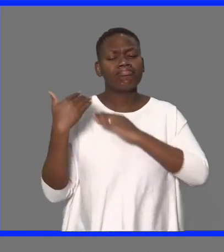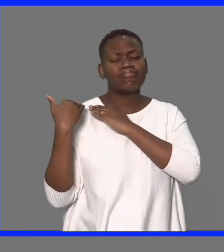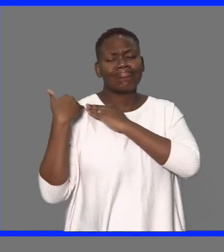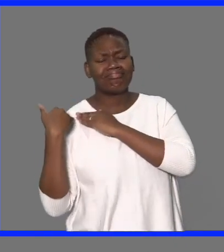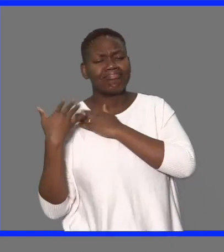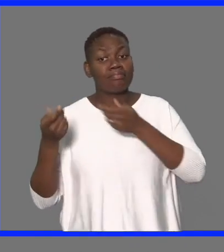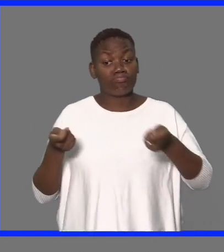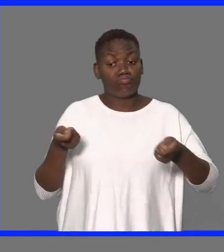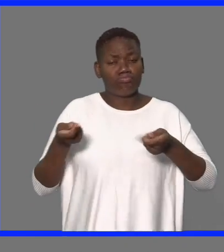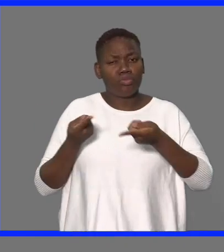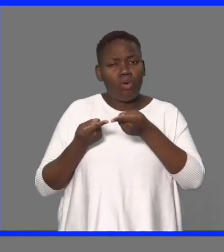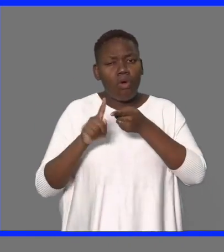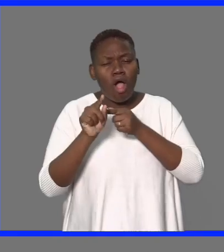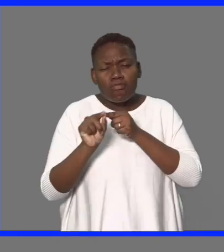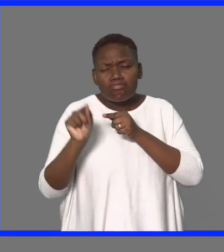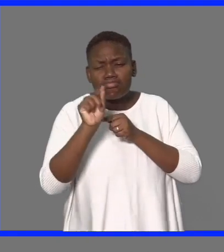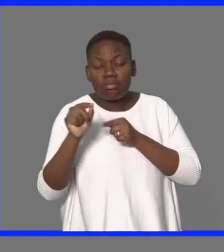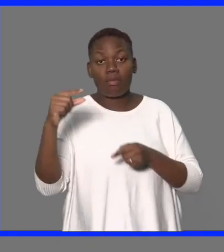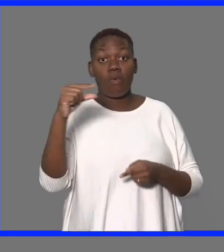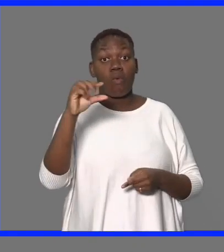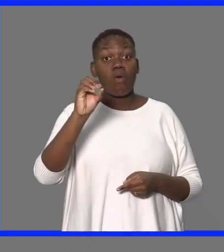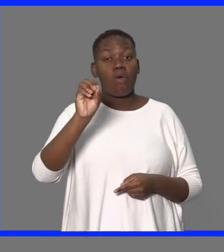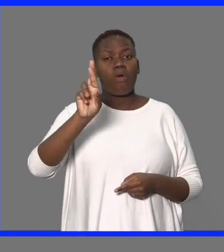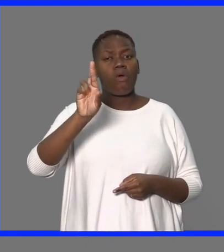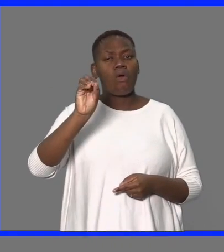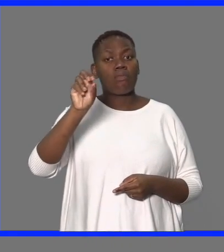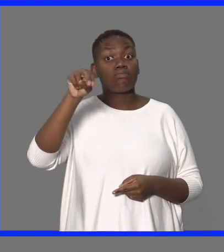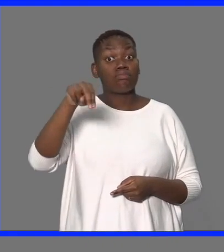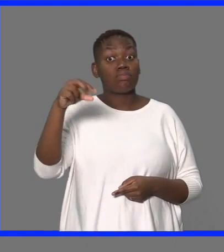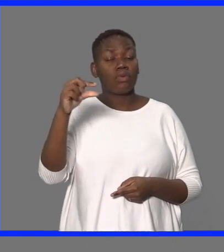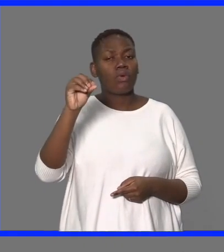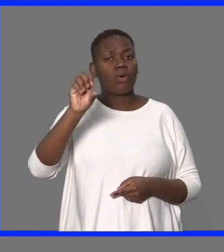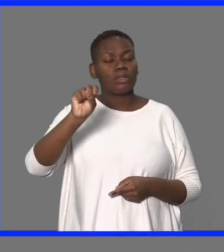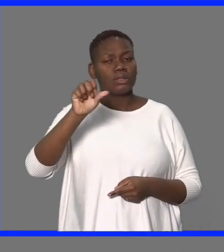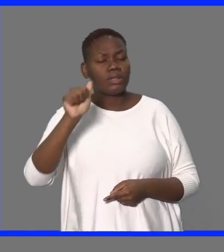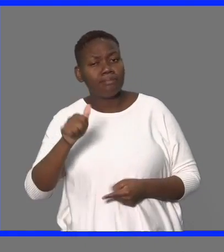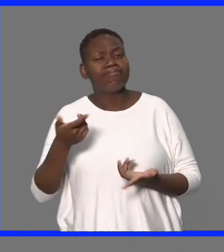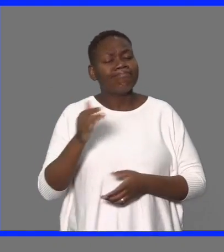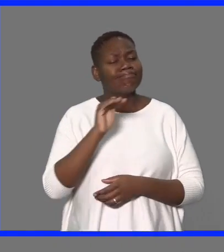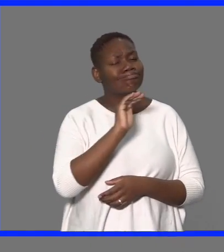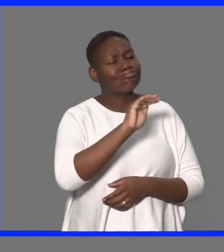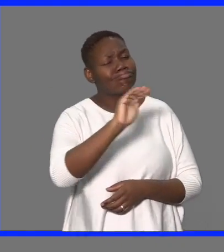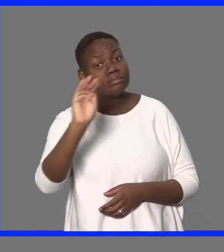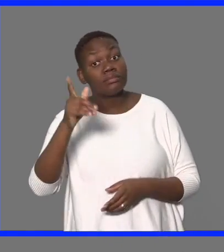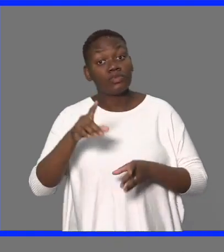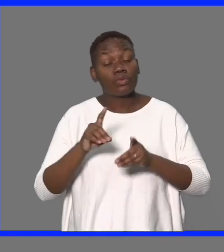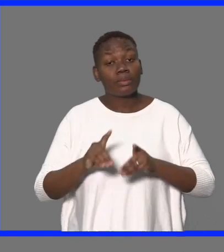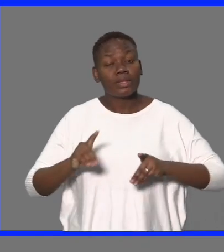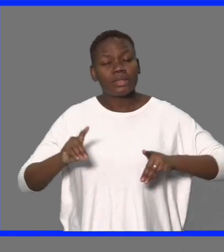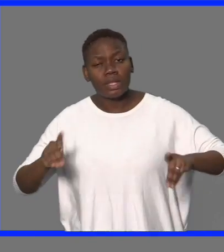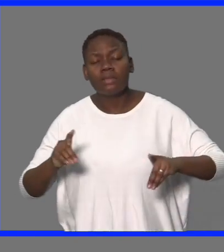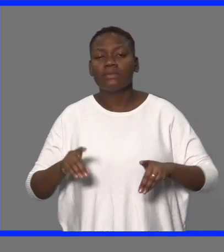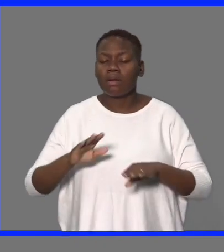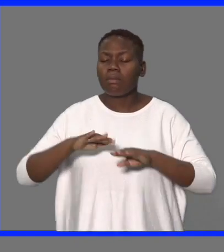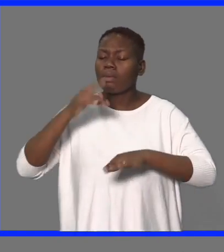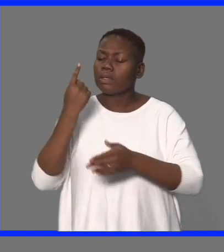Manoel Jamaca, administrador do distrito de Gorongosa, aproveitou a ocasião para apelar à população